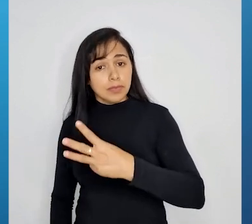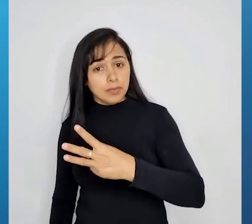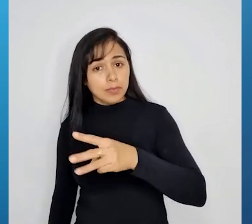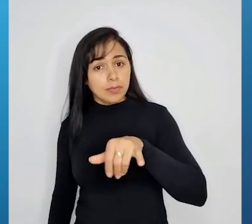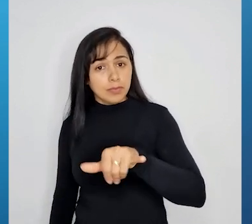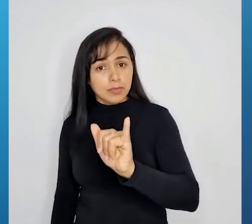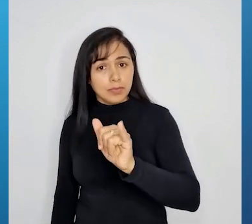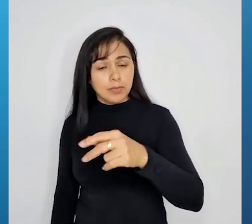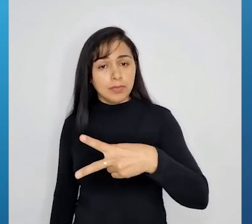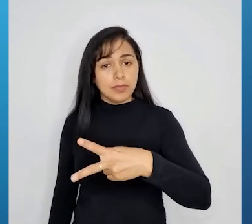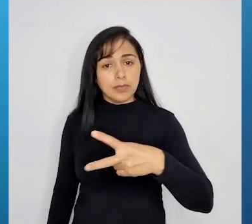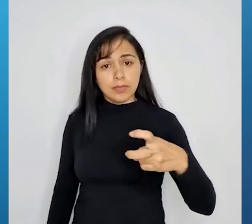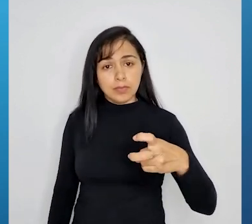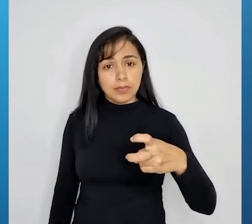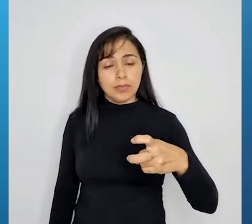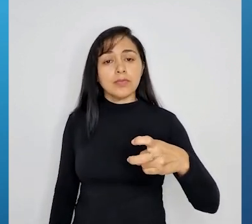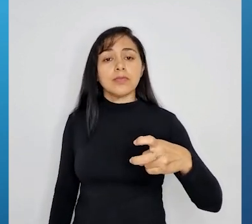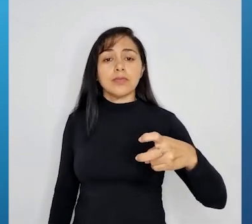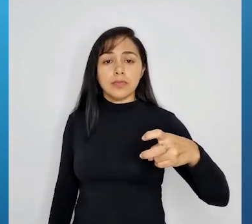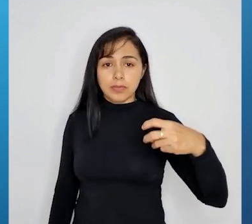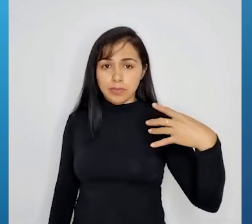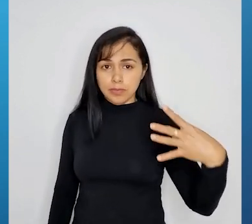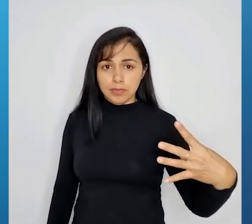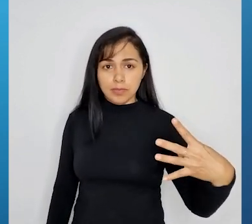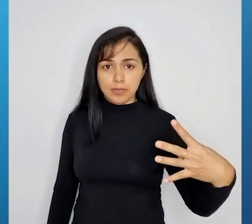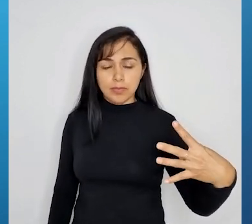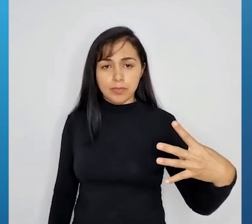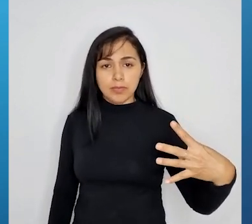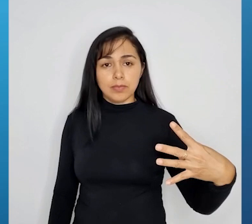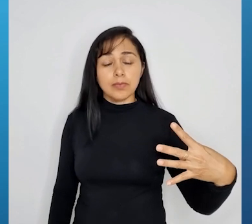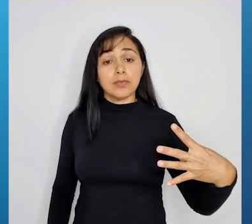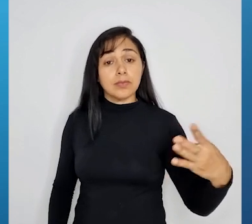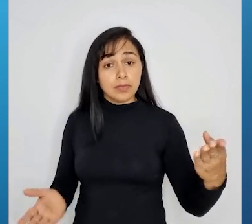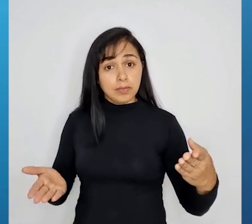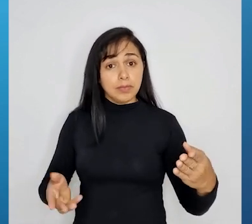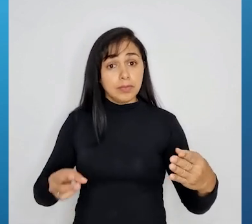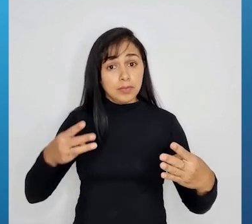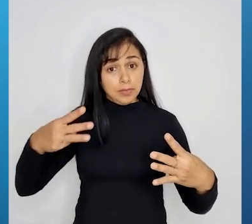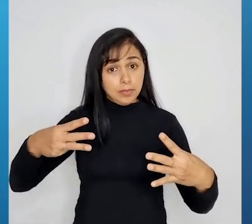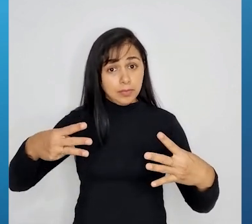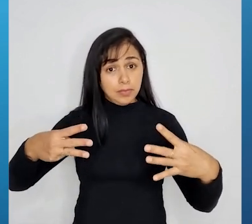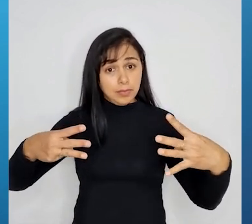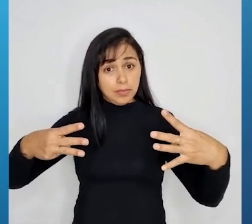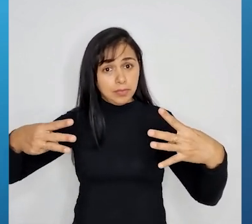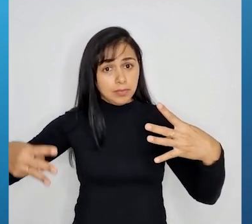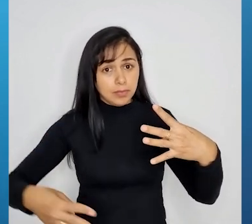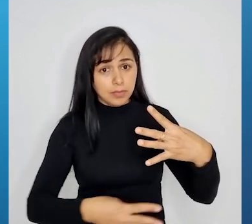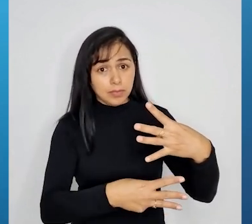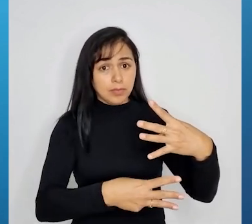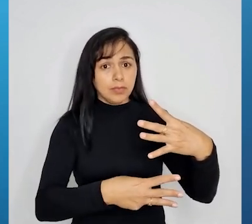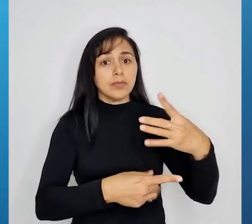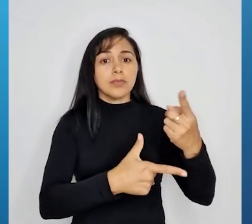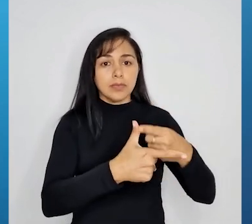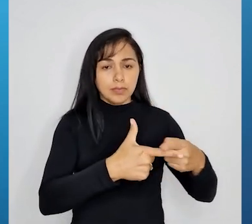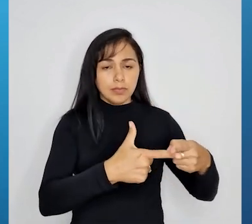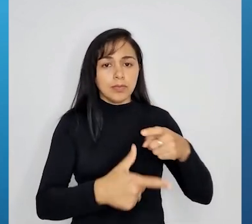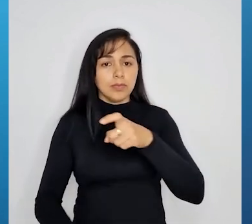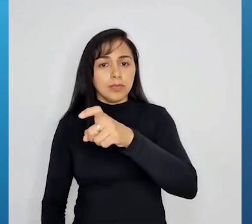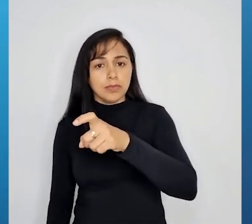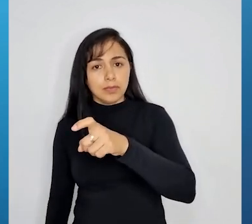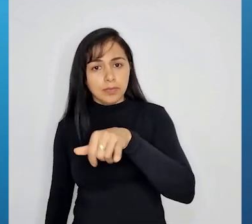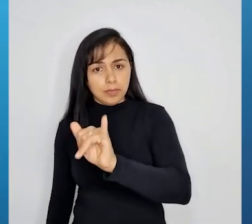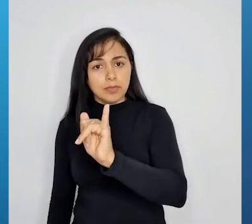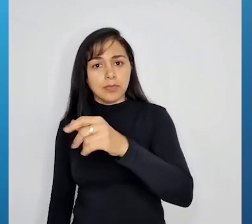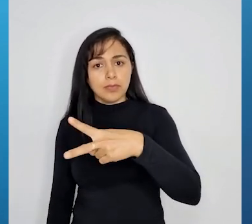vai ser igual a 4. Quem está multiplicando passa dividindo. Então, 4 sobre